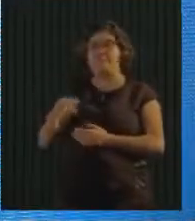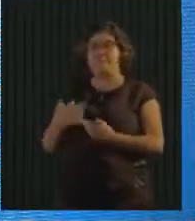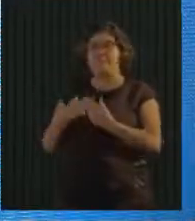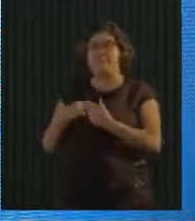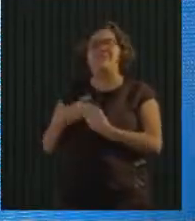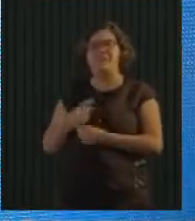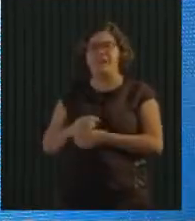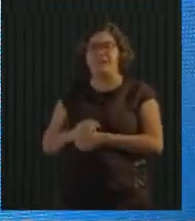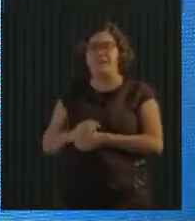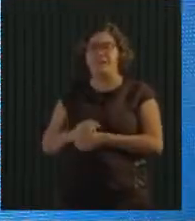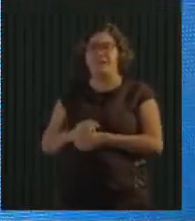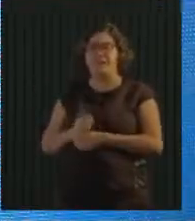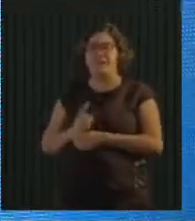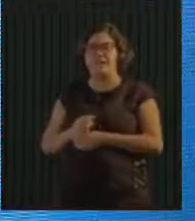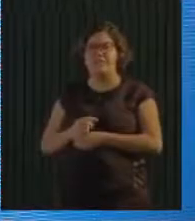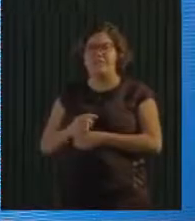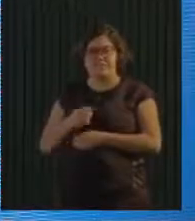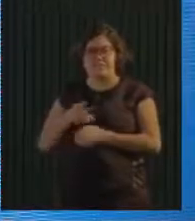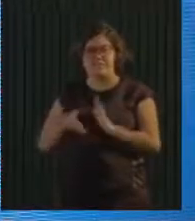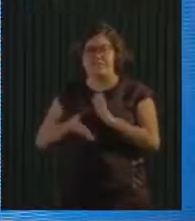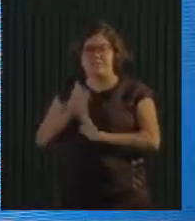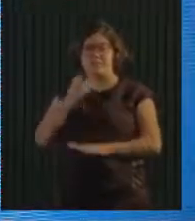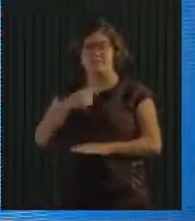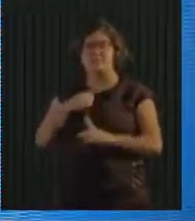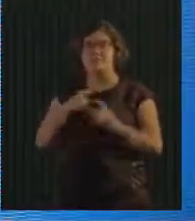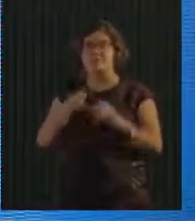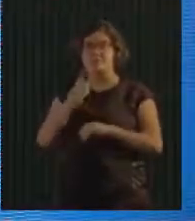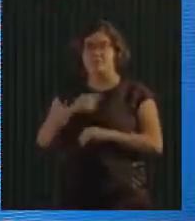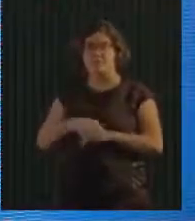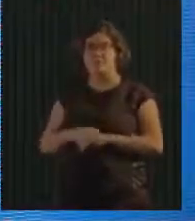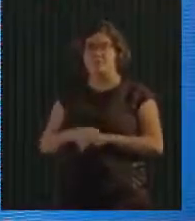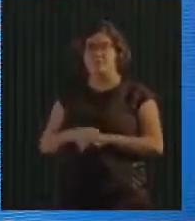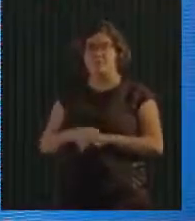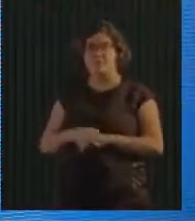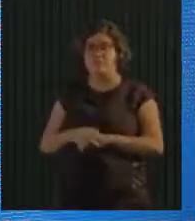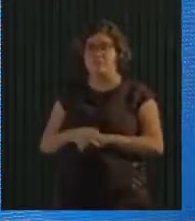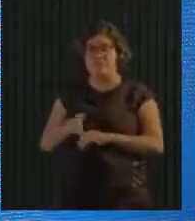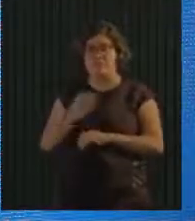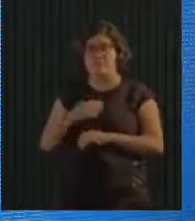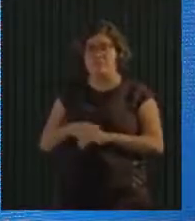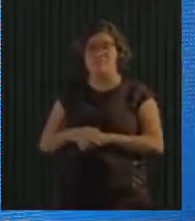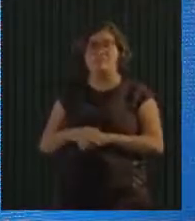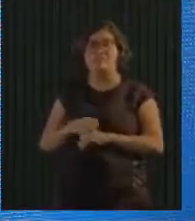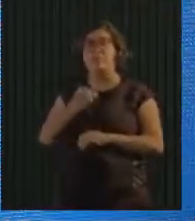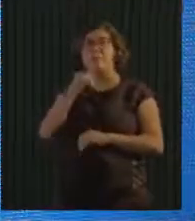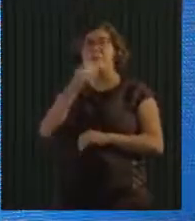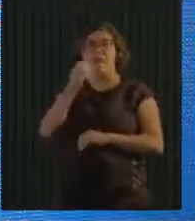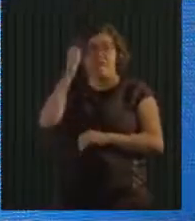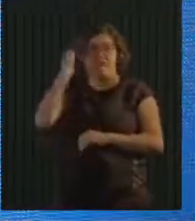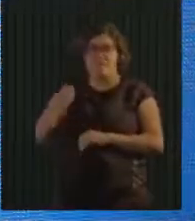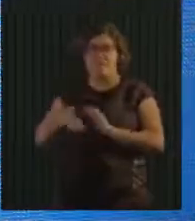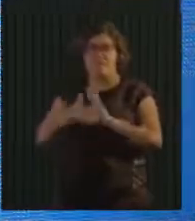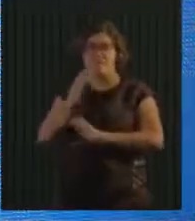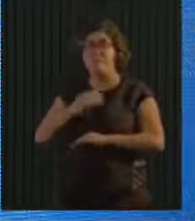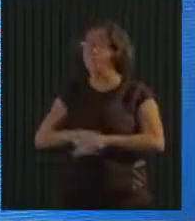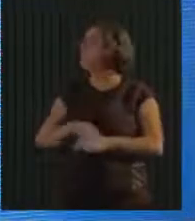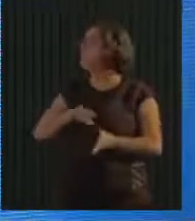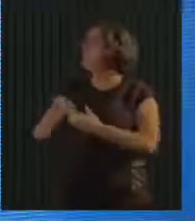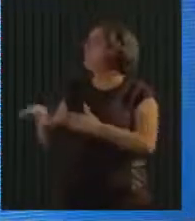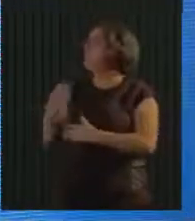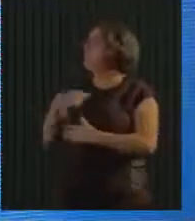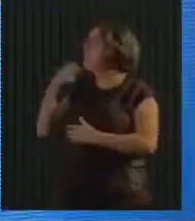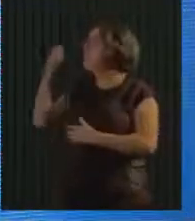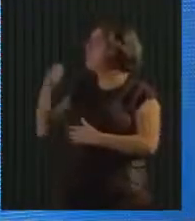exemplo para país. Em 2018, essa prefeitura fez a primeira meta de capital lixo zero 2030